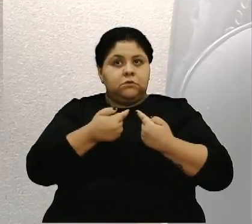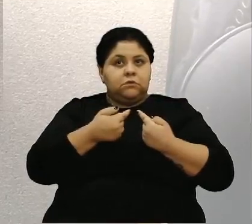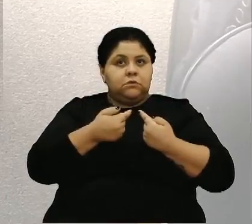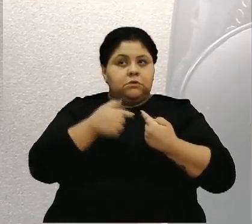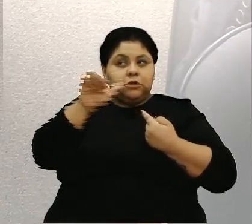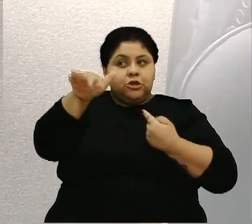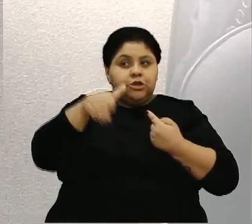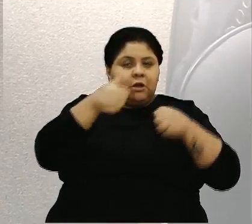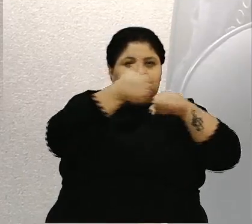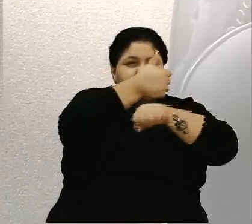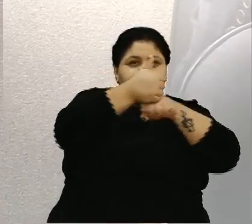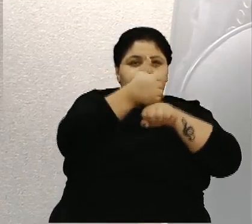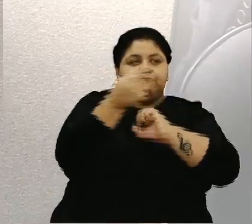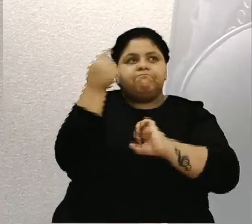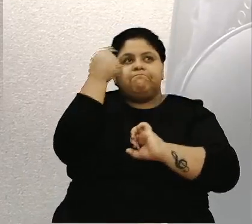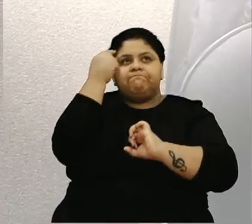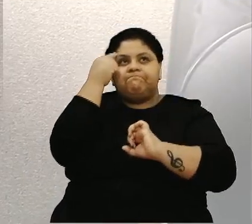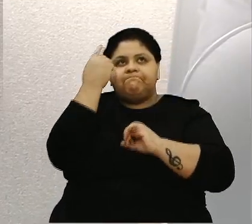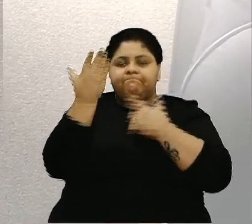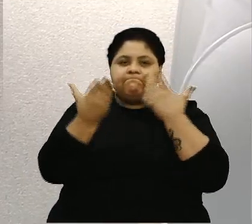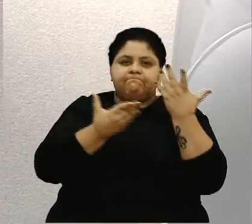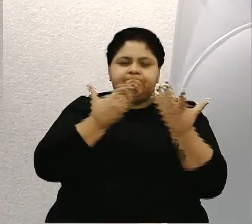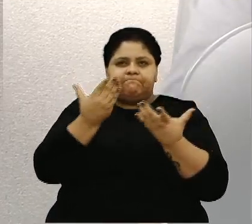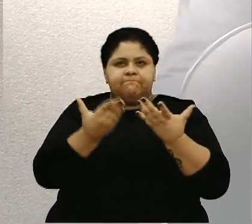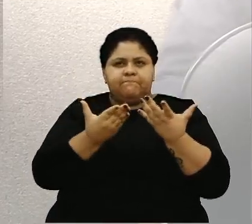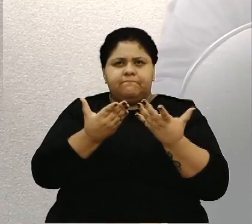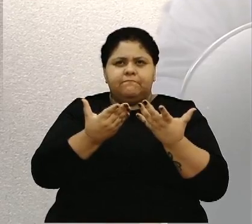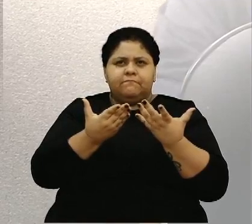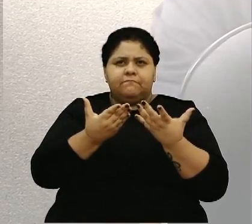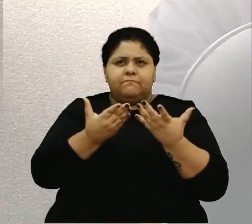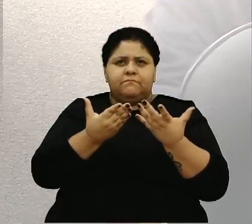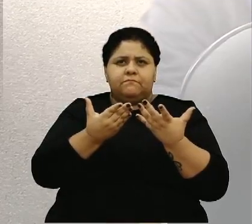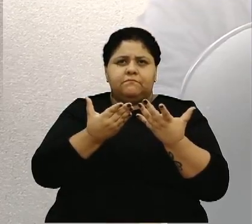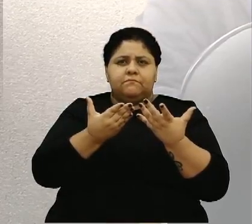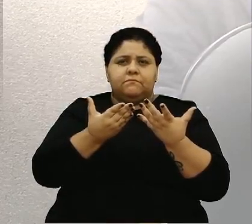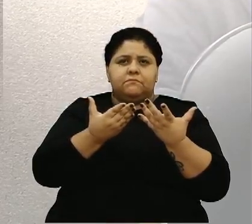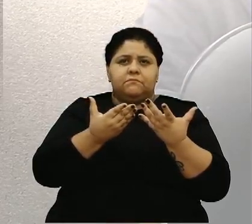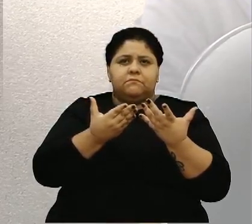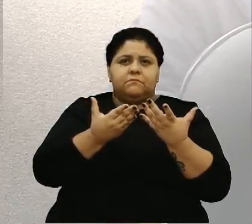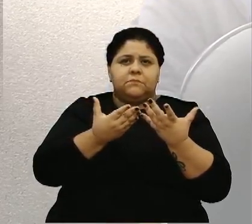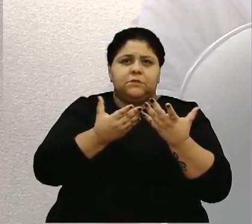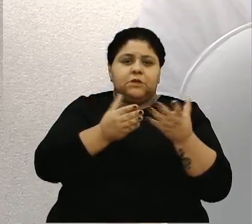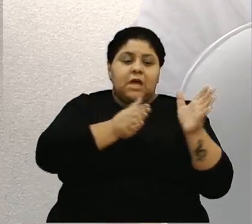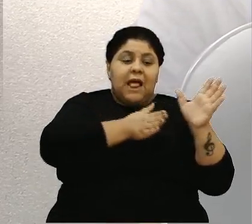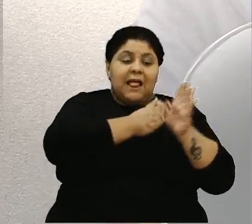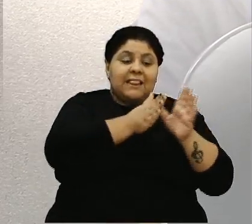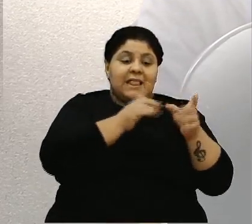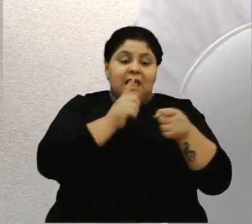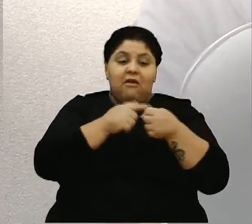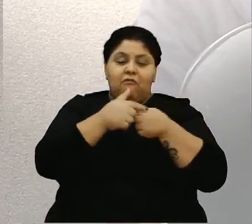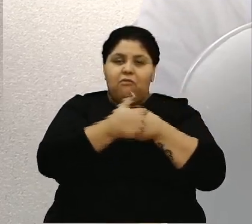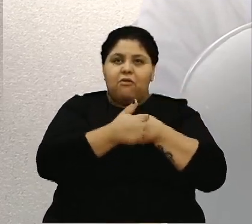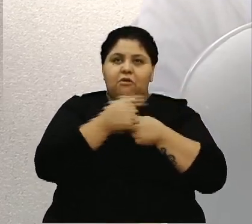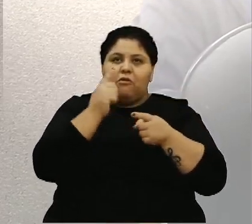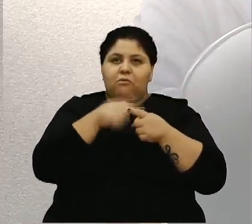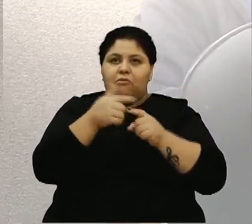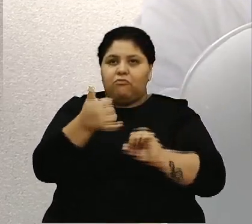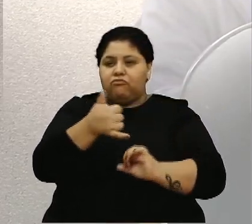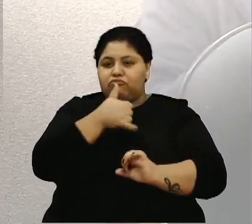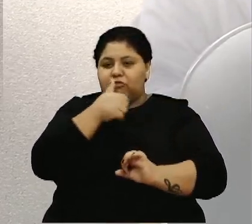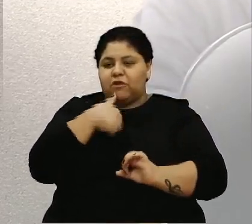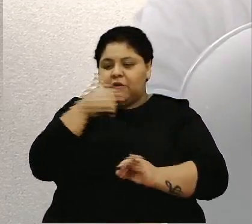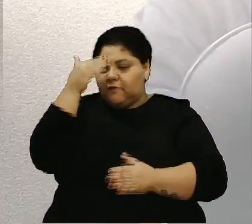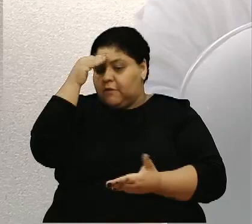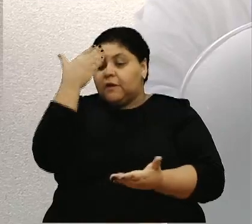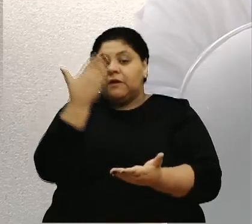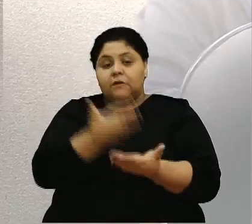pensando em formas de como tentar, na medida do possível, adaptar as cidades, porque infelizmente acredito que